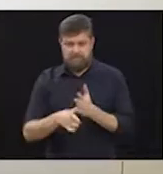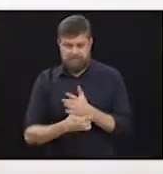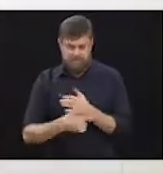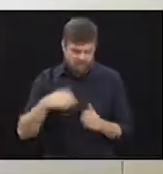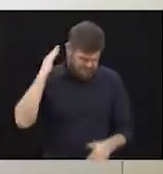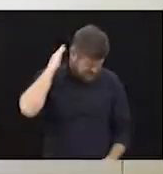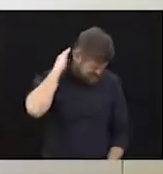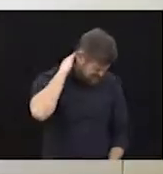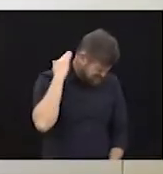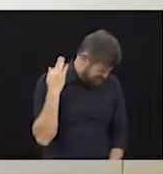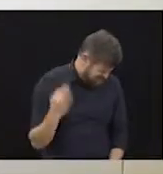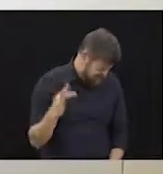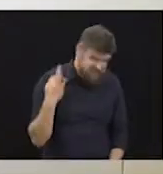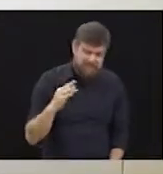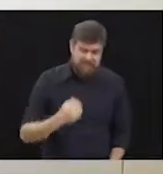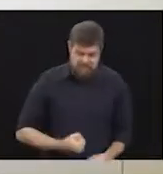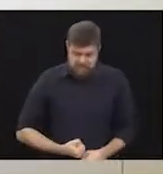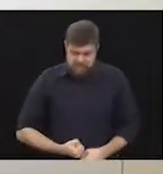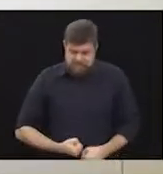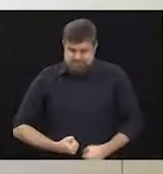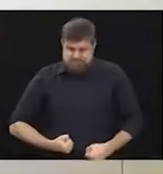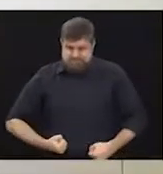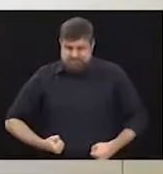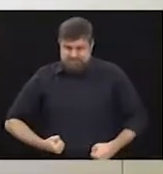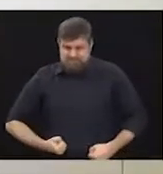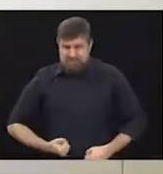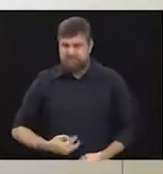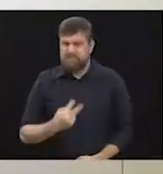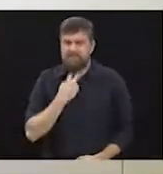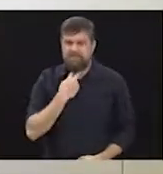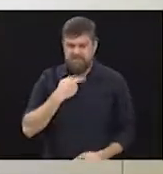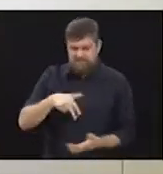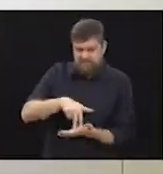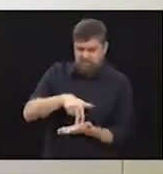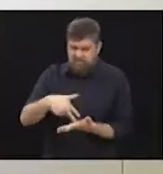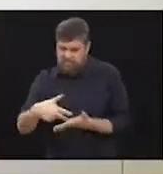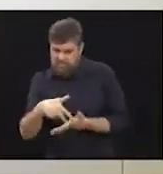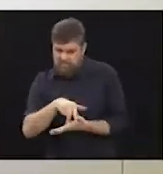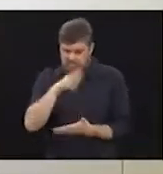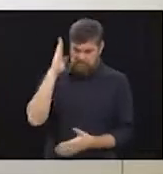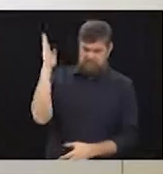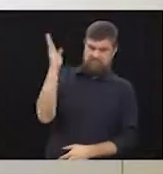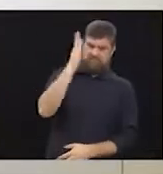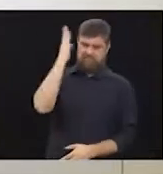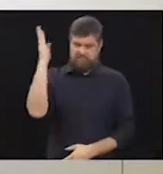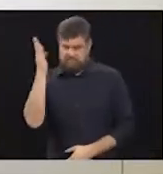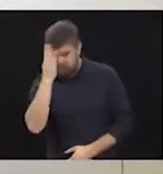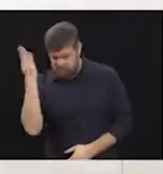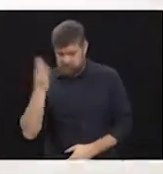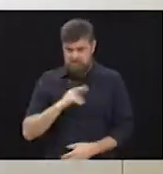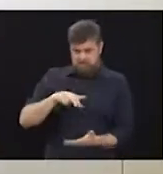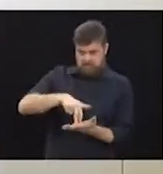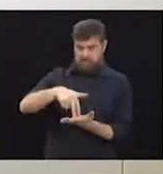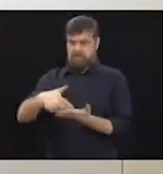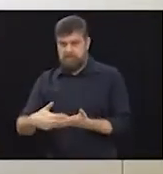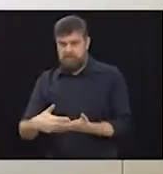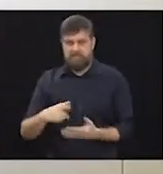nuca. Eu comecei a inchar. Eu não conseguia equilibrar, eu ia andar, eu tinha que me escorar em alguma coisa.